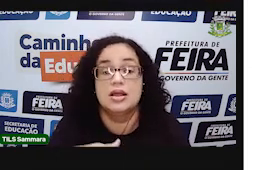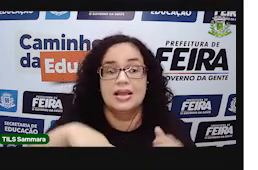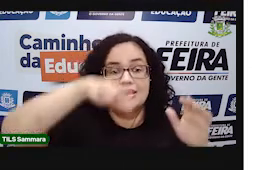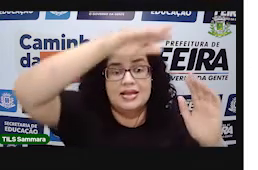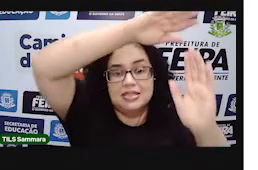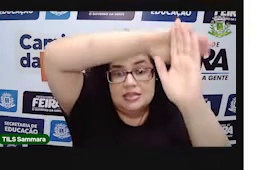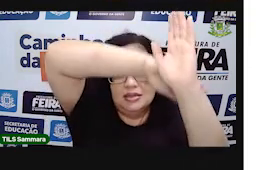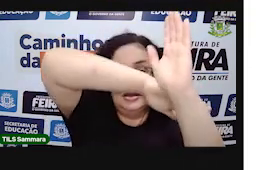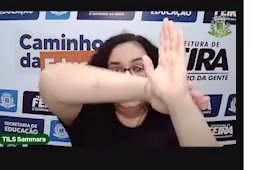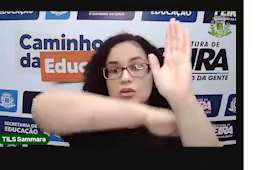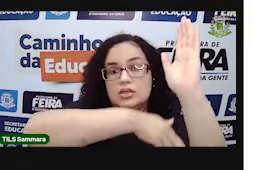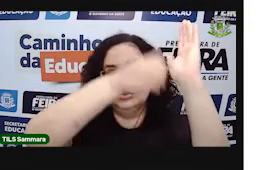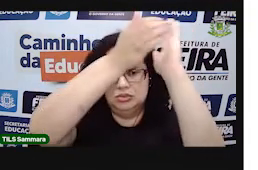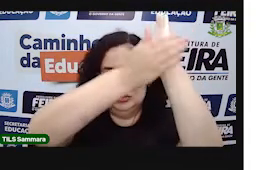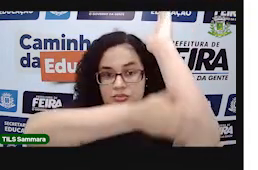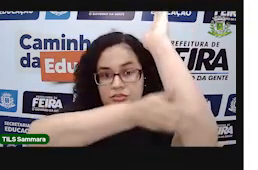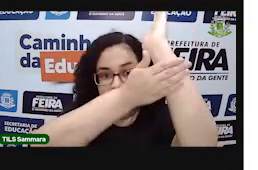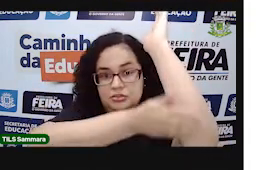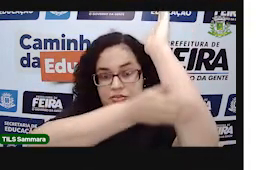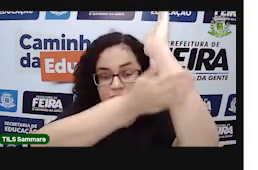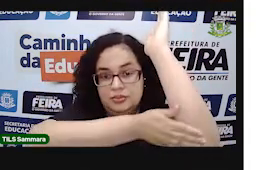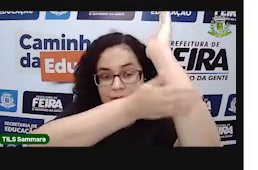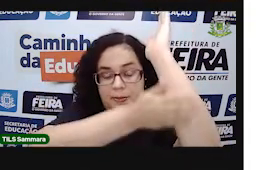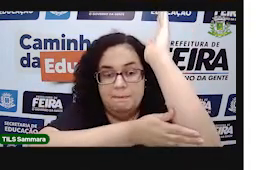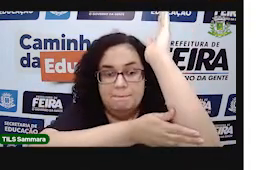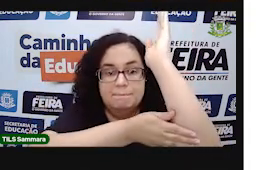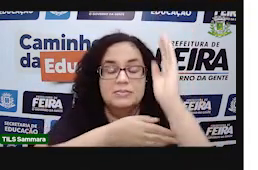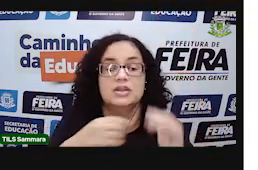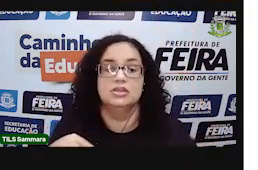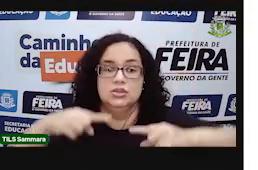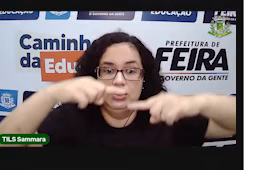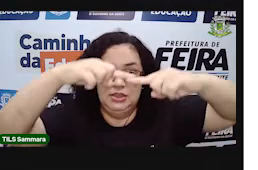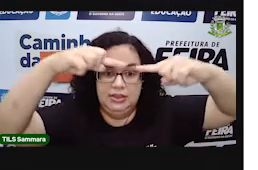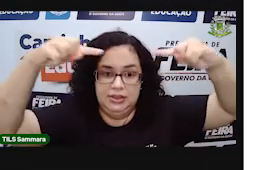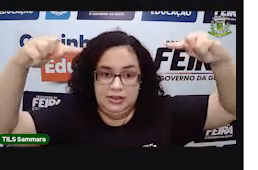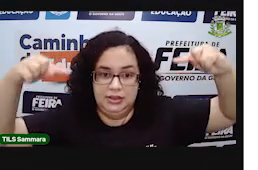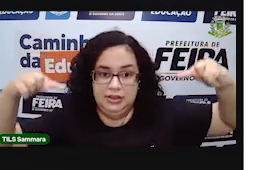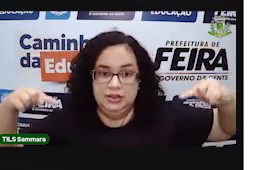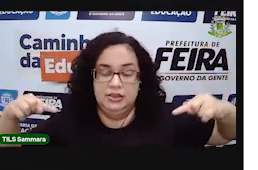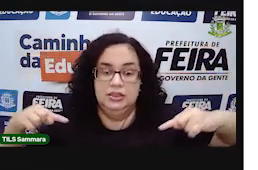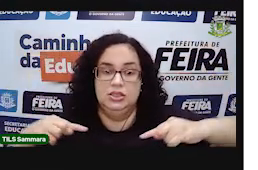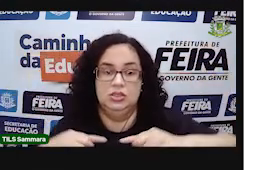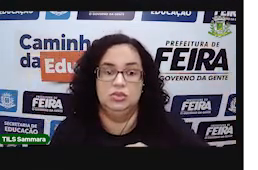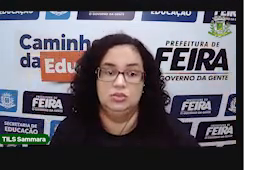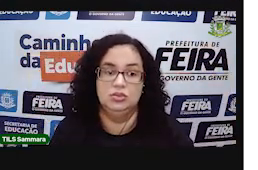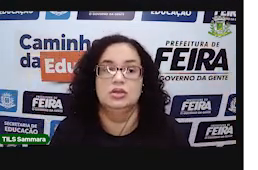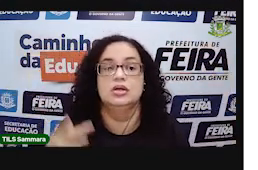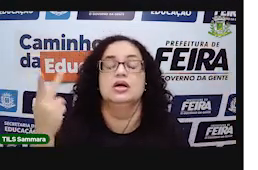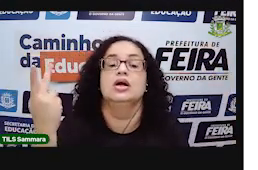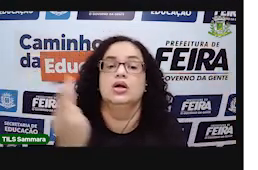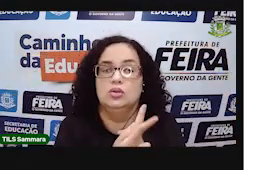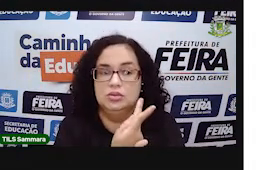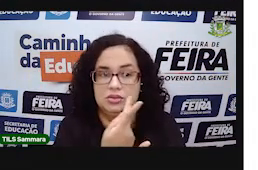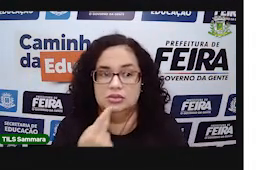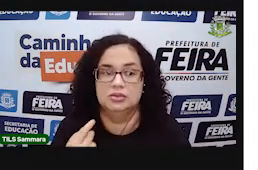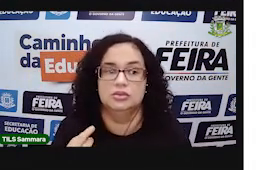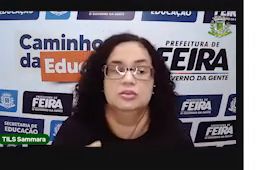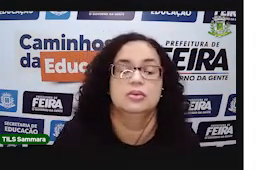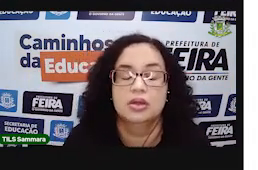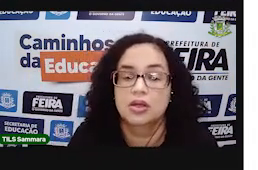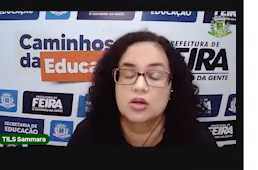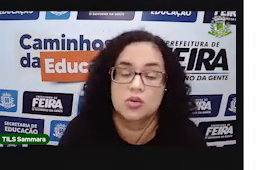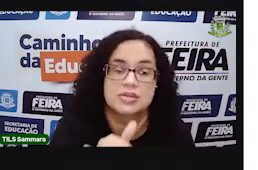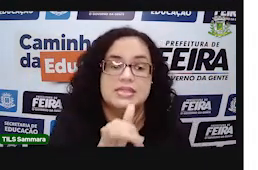figura geométrica e as laterais as laterais serão retângulos. Para ser prisma